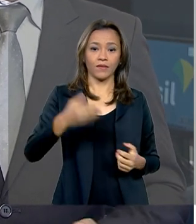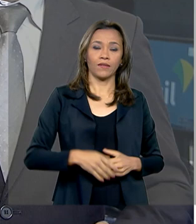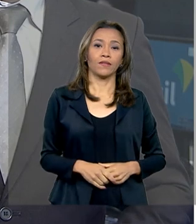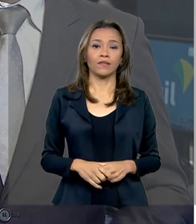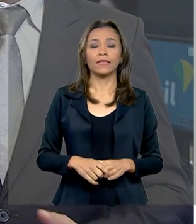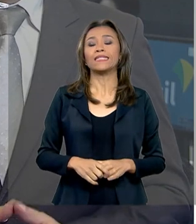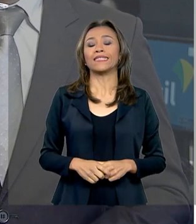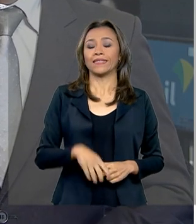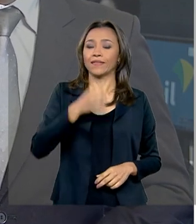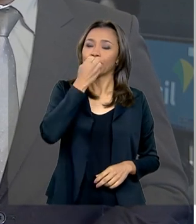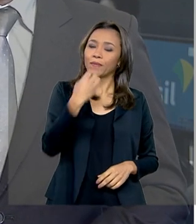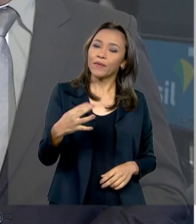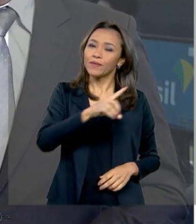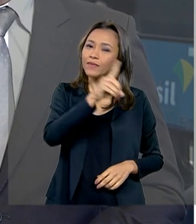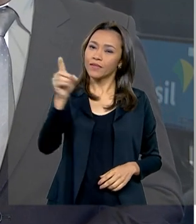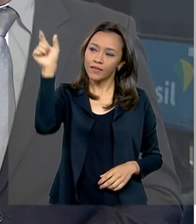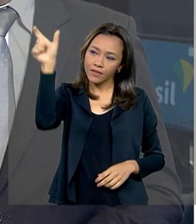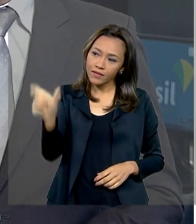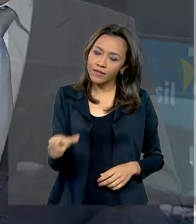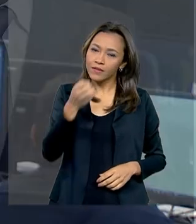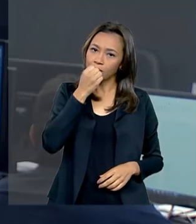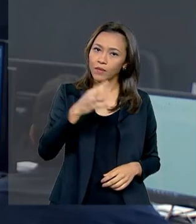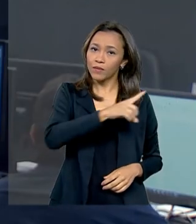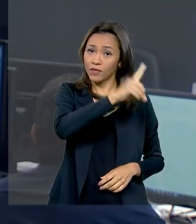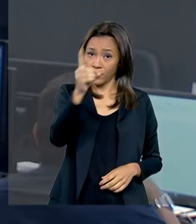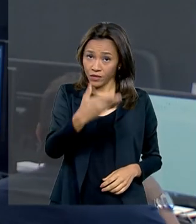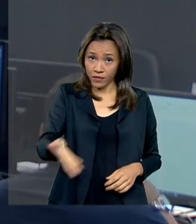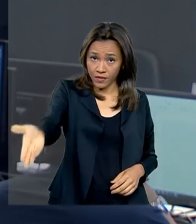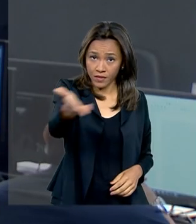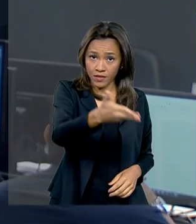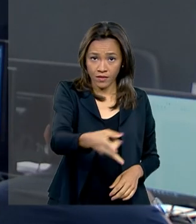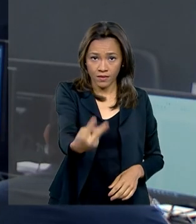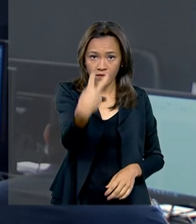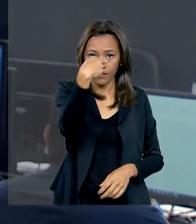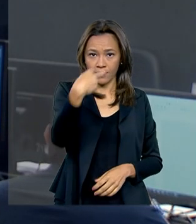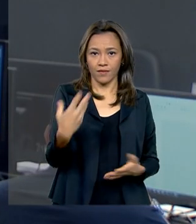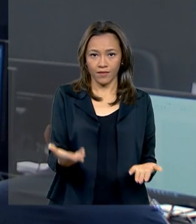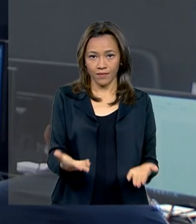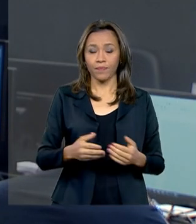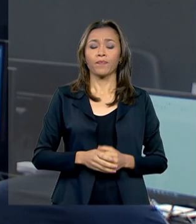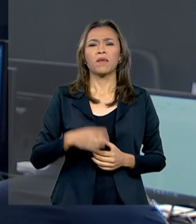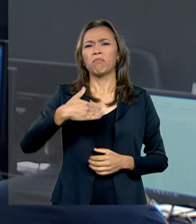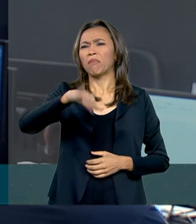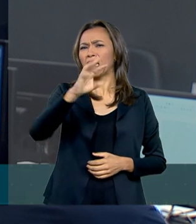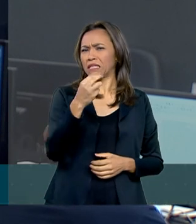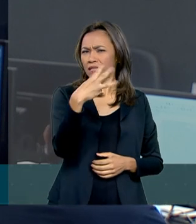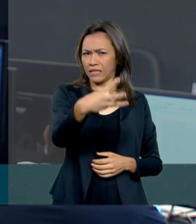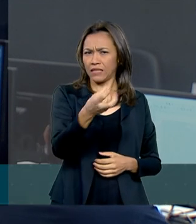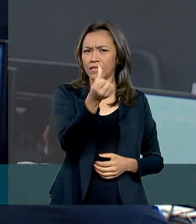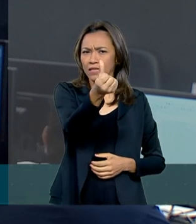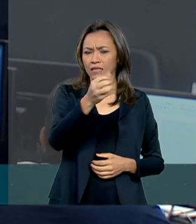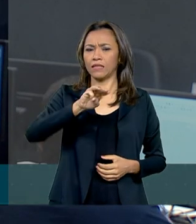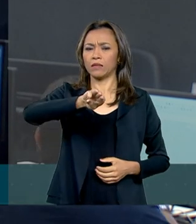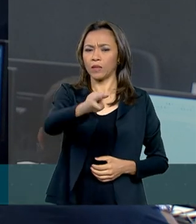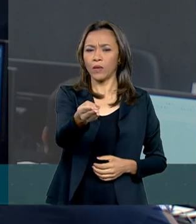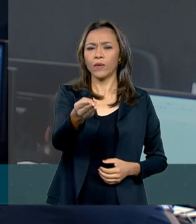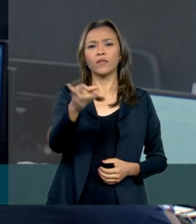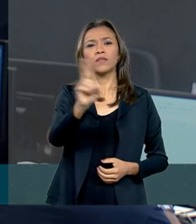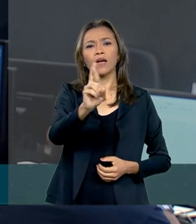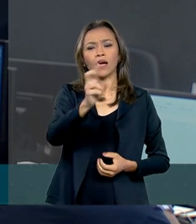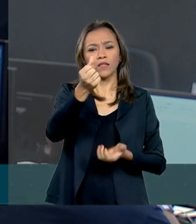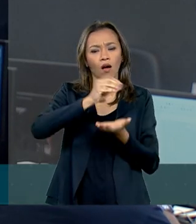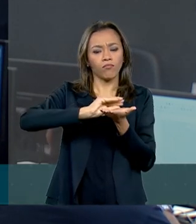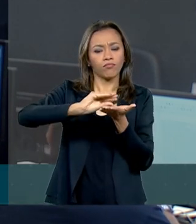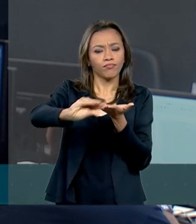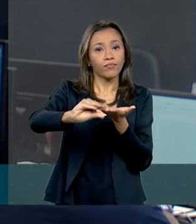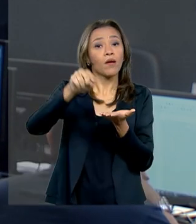Bom dia, Renata. Bom dia a você que acompanha o Brasil em Dia. Olha, são mais de 36 milhões de reais para atendimento